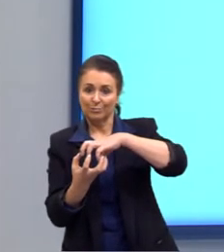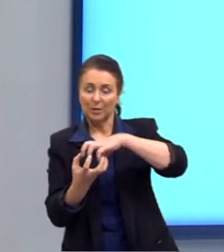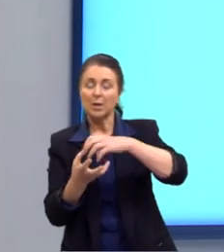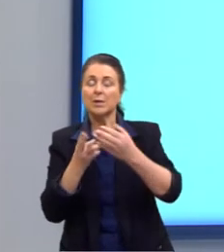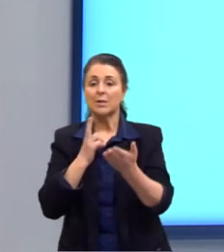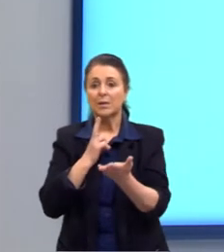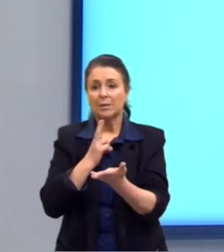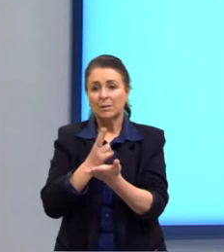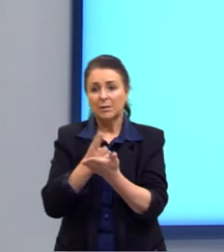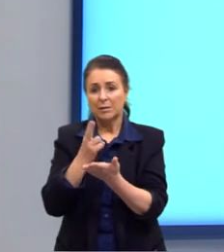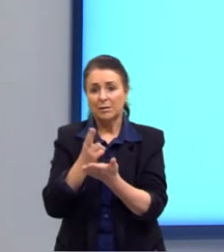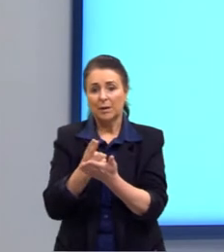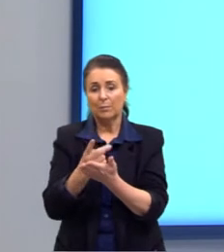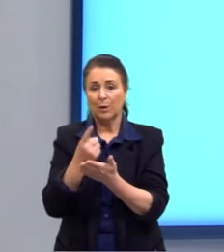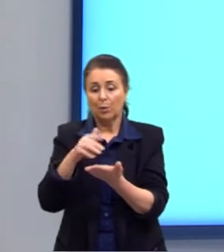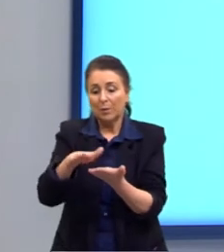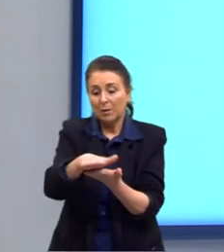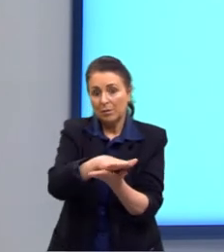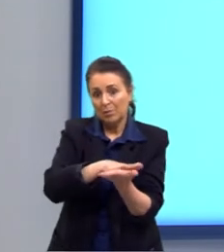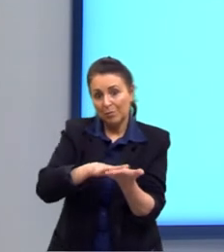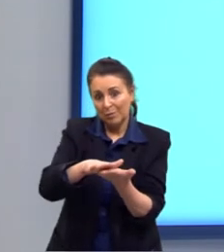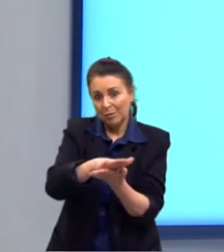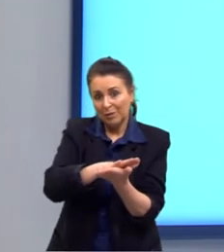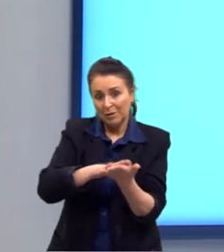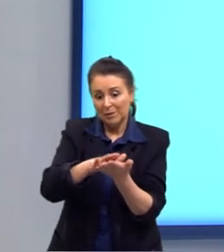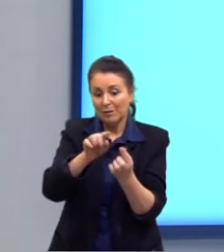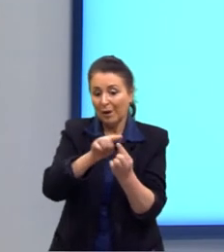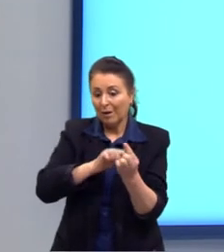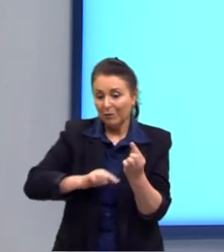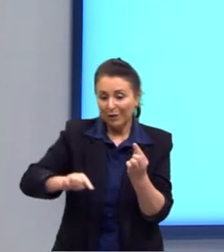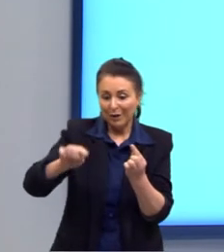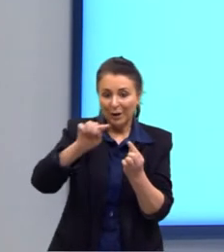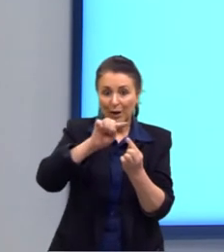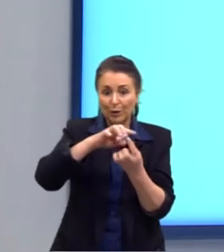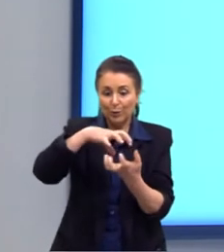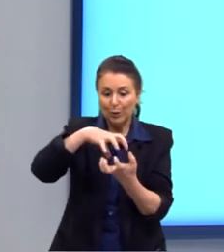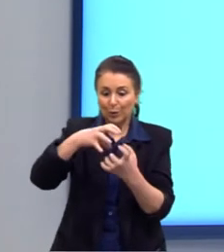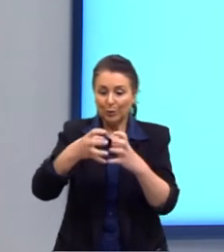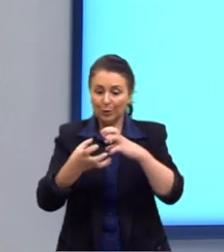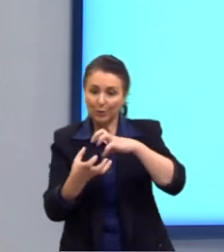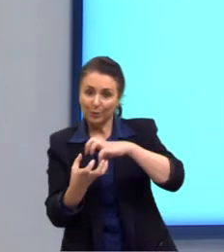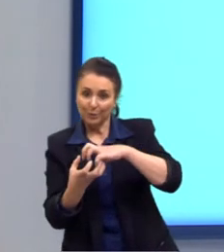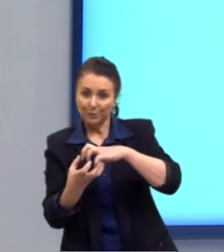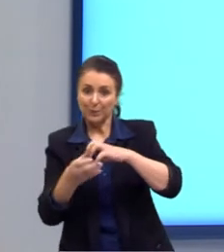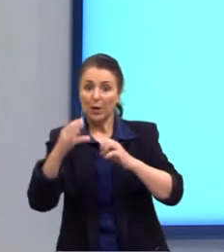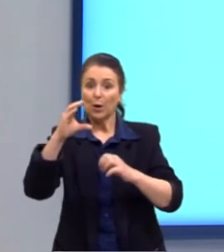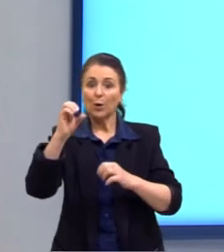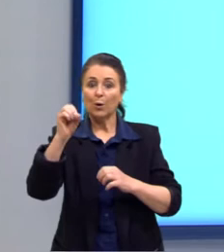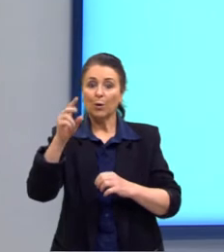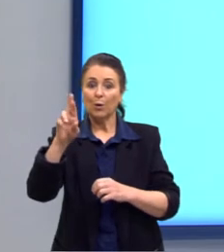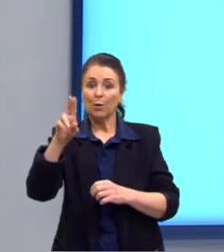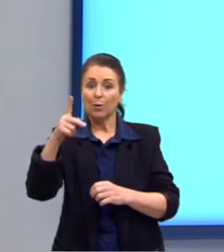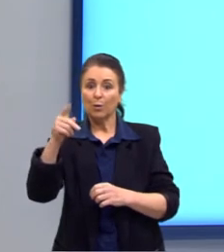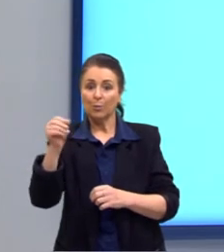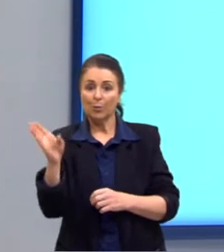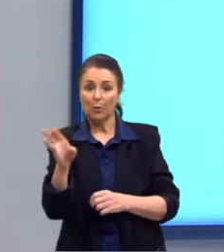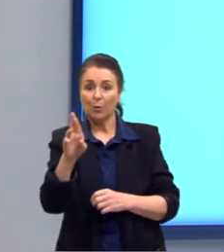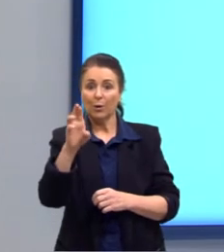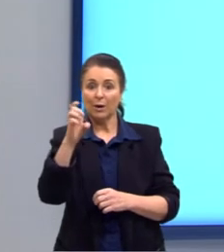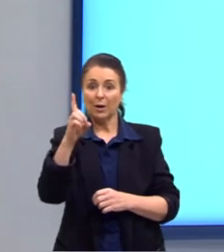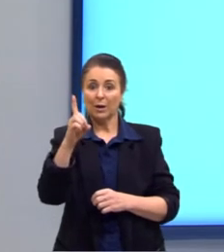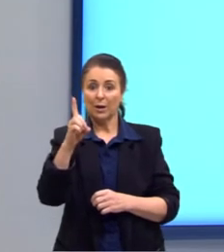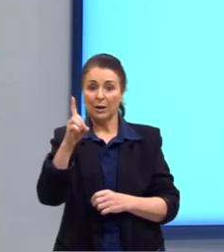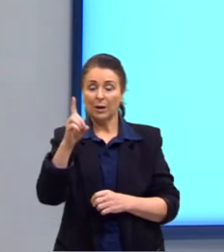sempre que uma das superfícies ali for arredondada, recebe o nome de corpo redondo. Aqui, por exemplo, nós